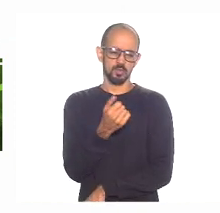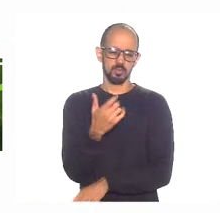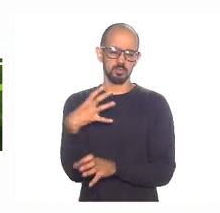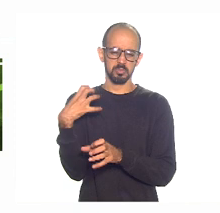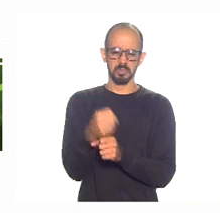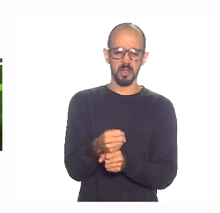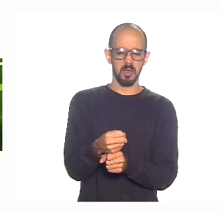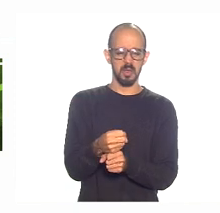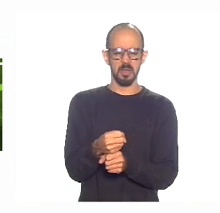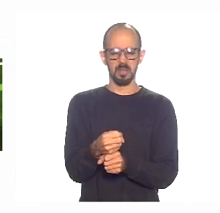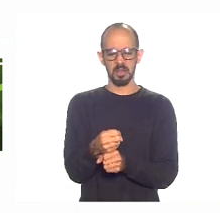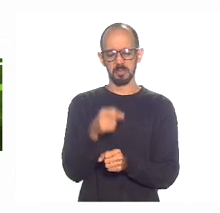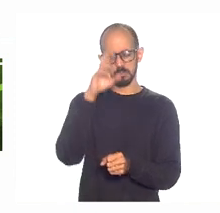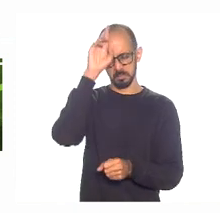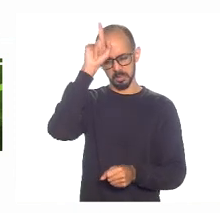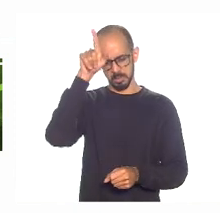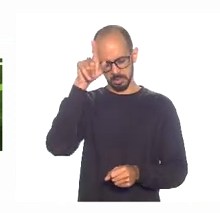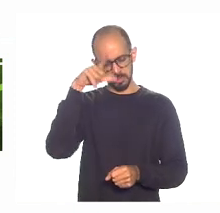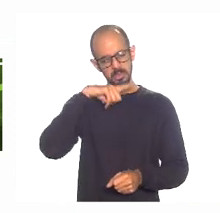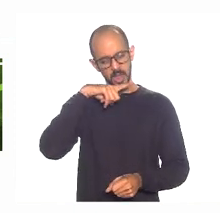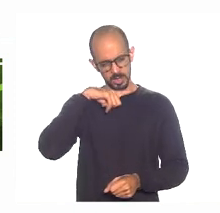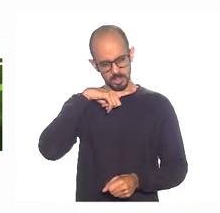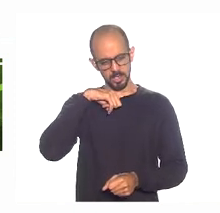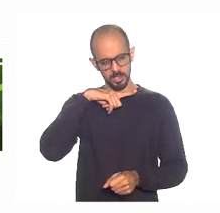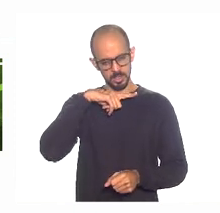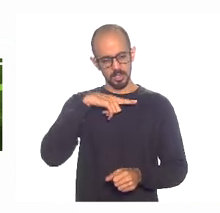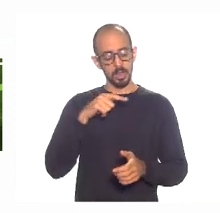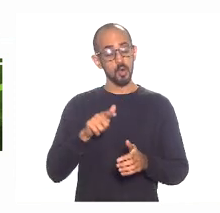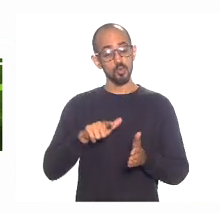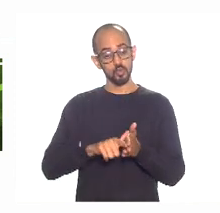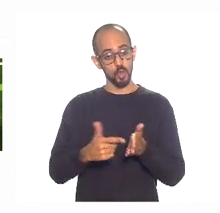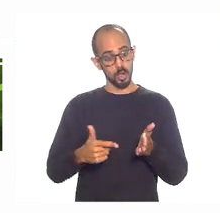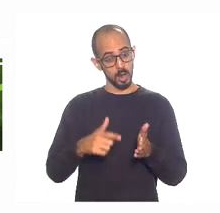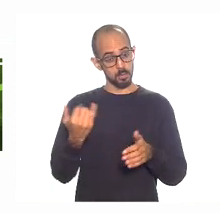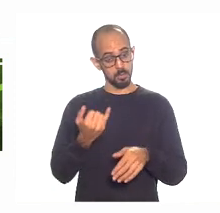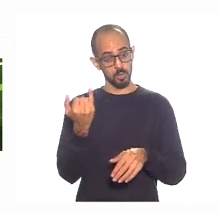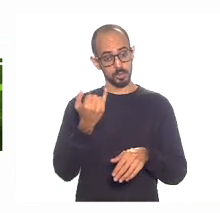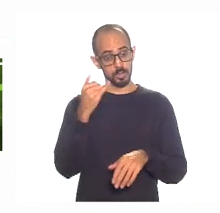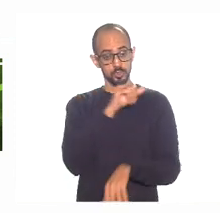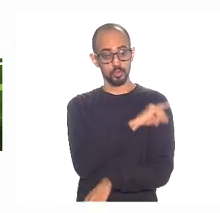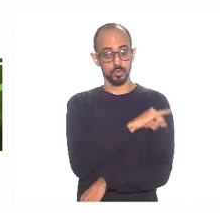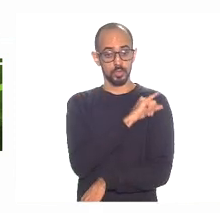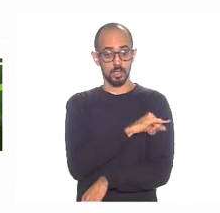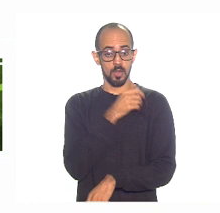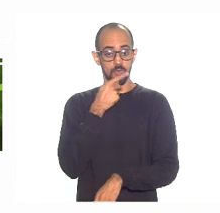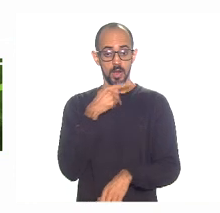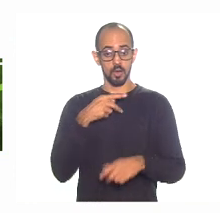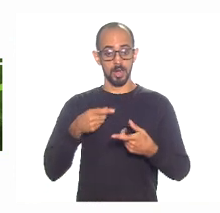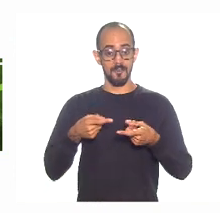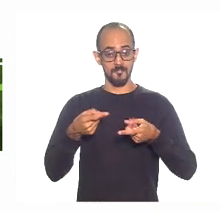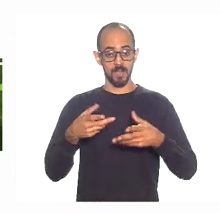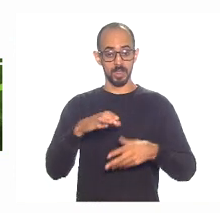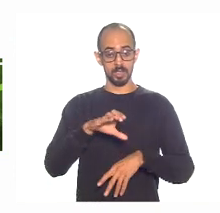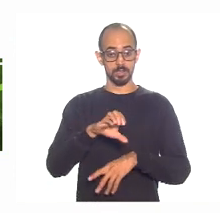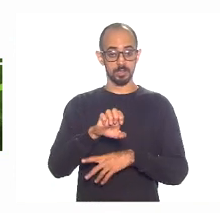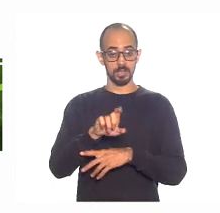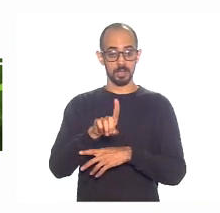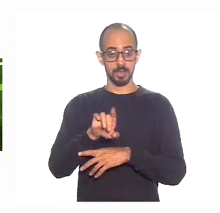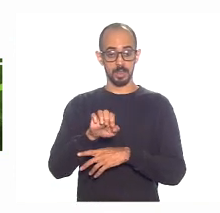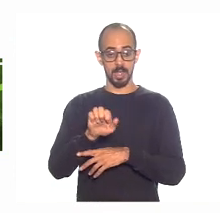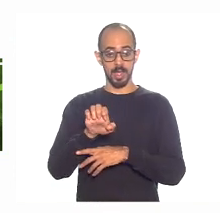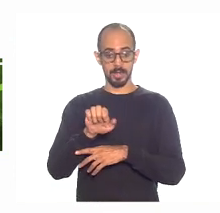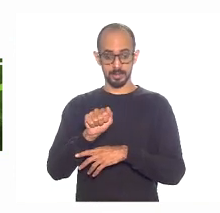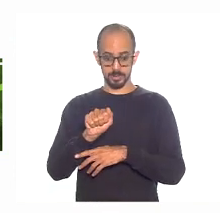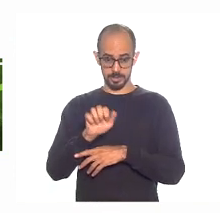semana, o mesmo jornal importante do Estado do Rio de Janeiro disse que a venda da CEDAR ia gerar 480 mil